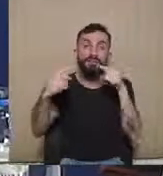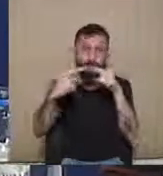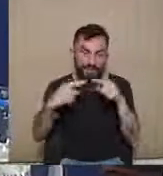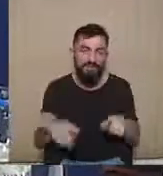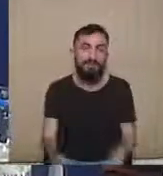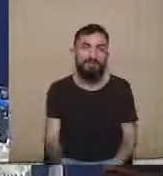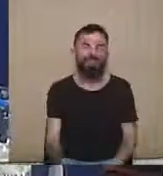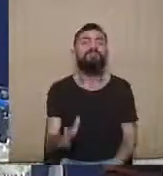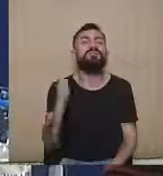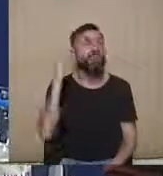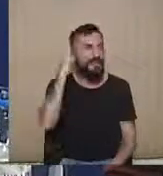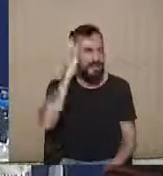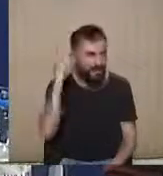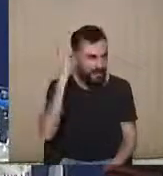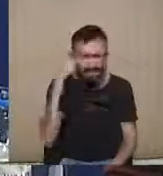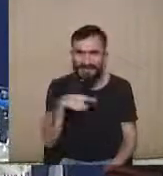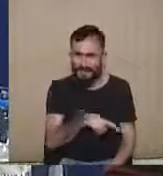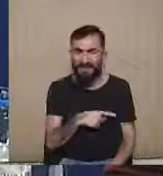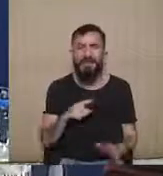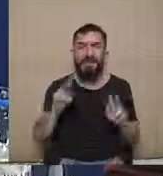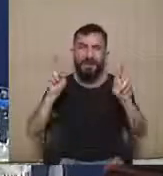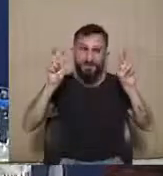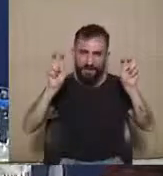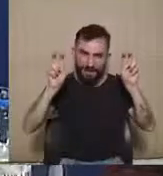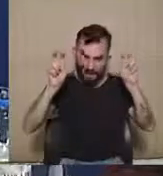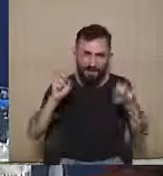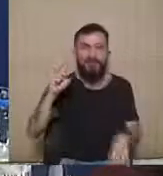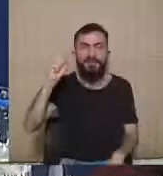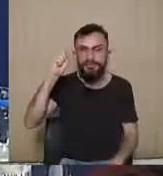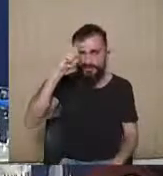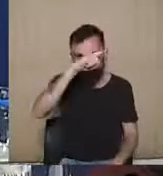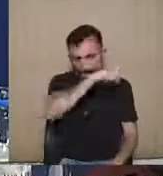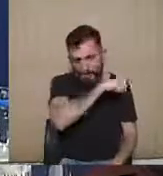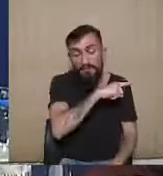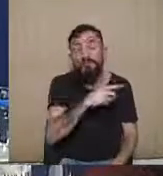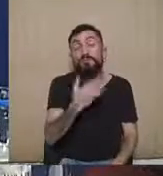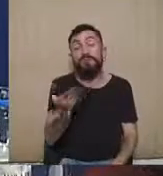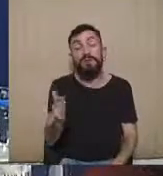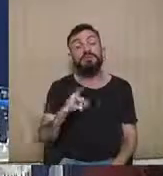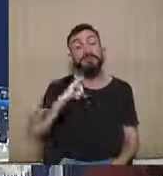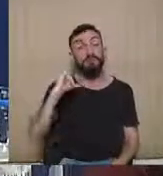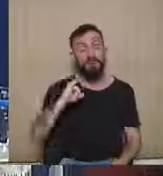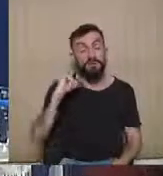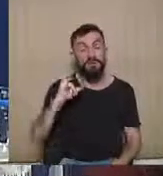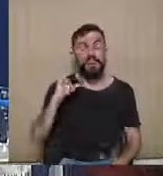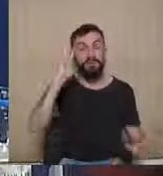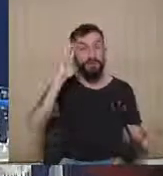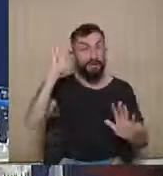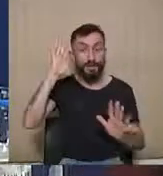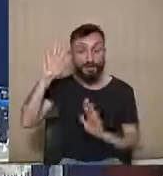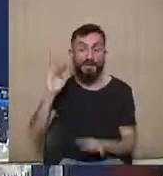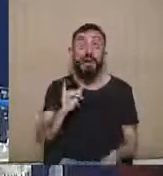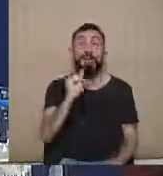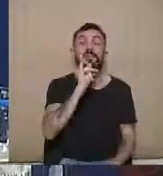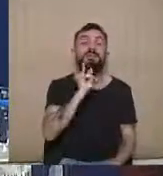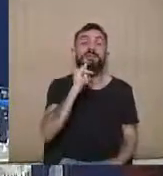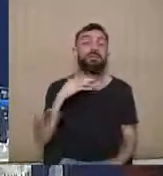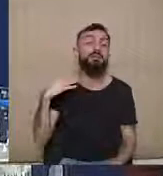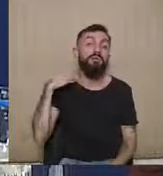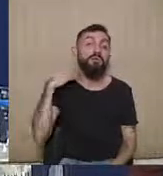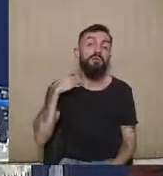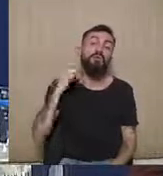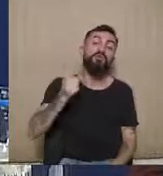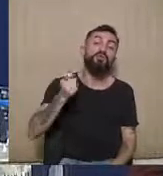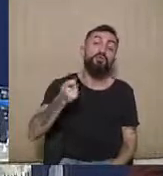matéria complexa, matéria difícil, mas é da gente se pensar se os juízes que cuidam da propaganda, por exemplo,